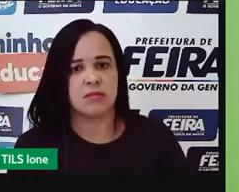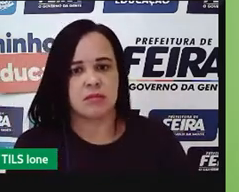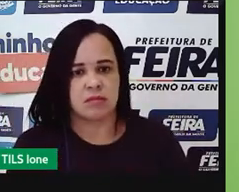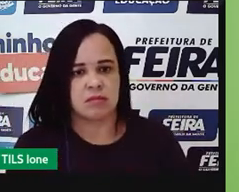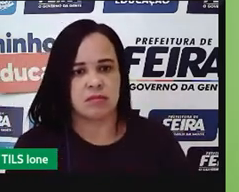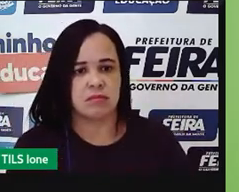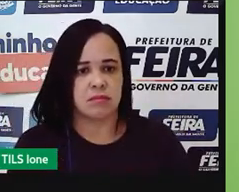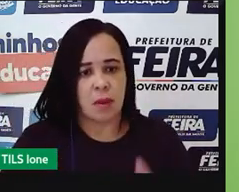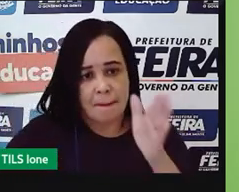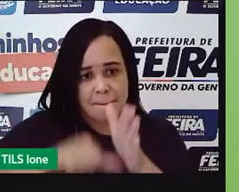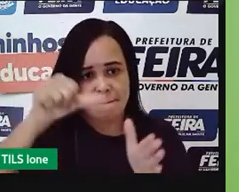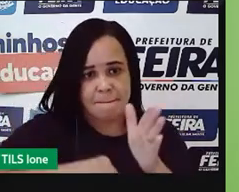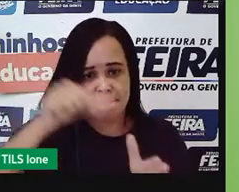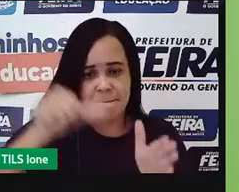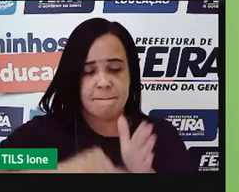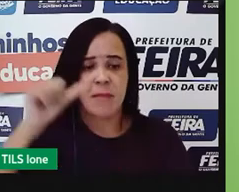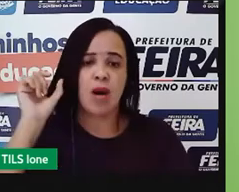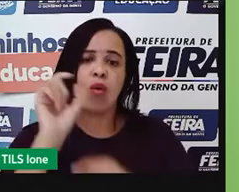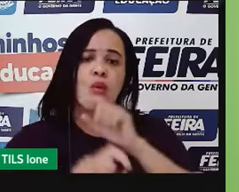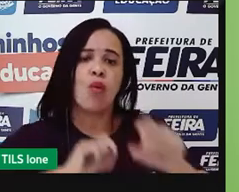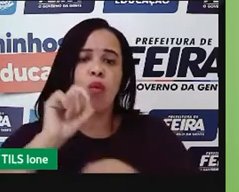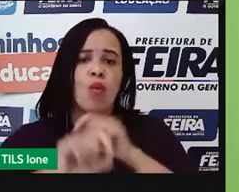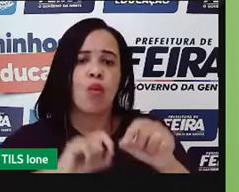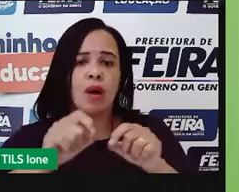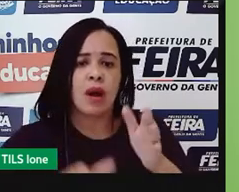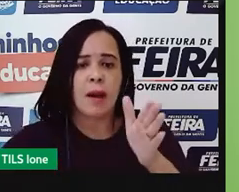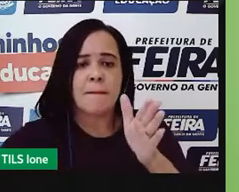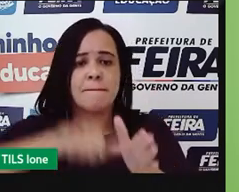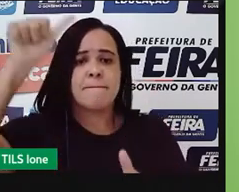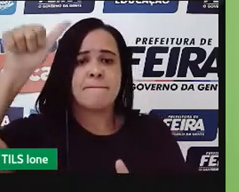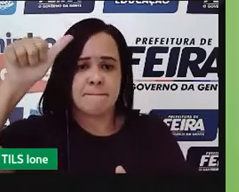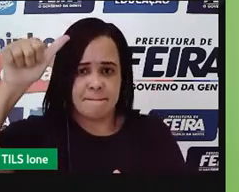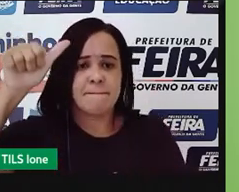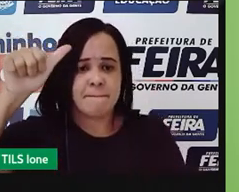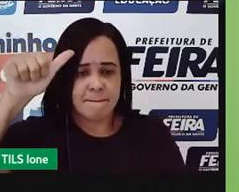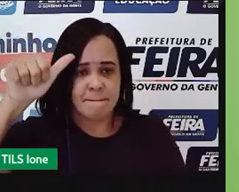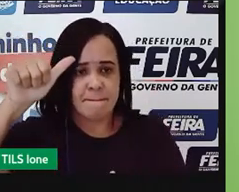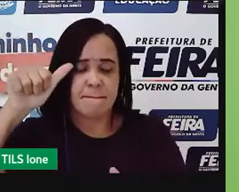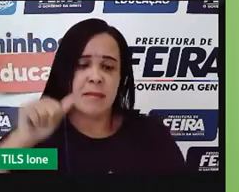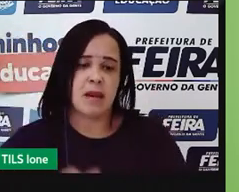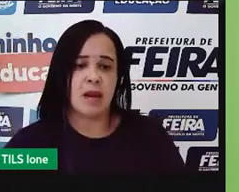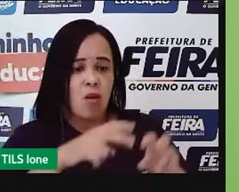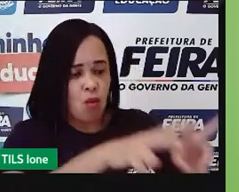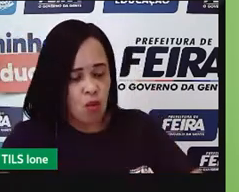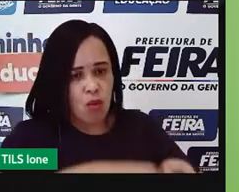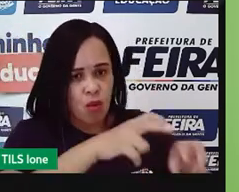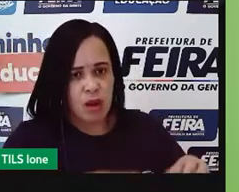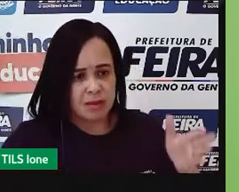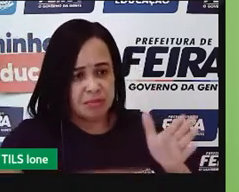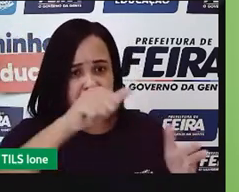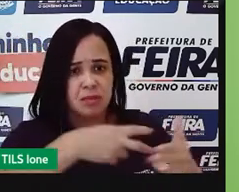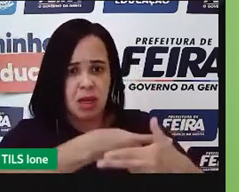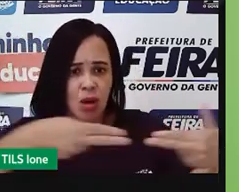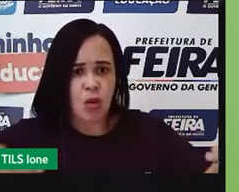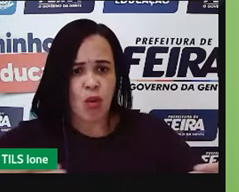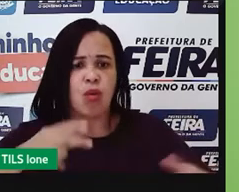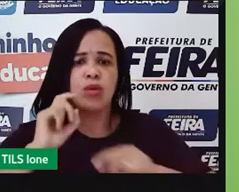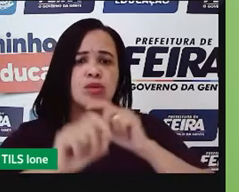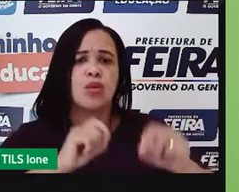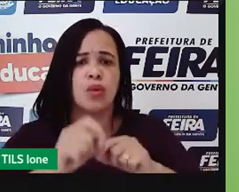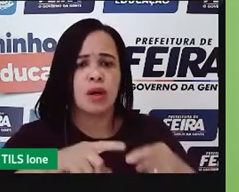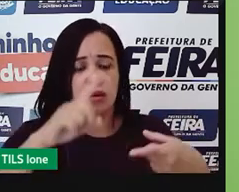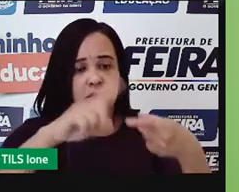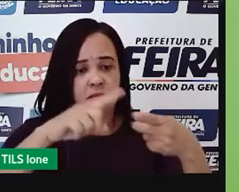O setor primário, como o próprio nome já está dizendo, que vai trazer aquela matéria-prima inicial, ele vende três tipos de